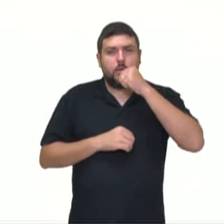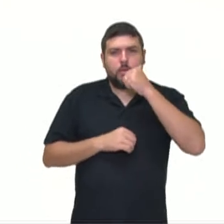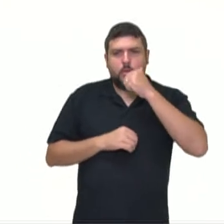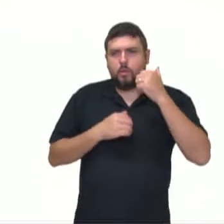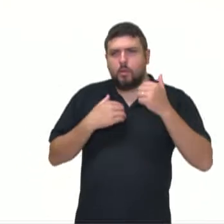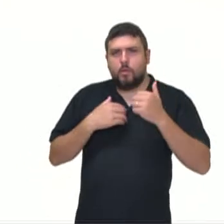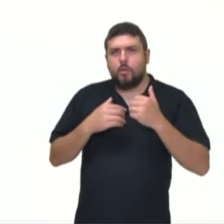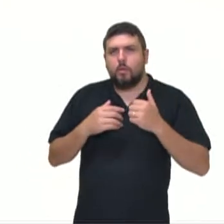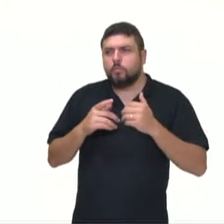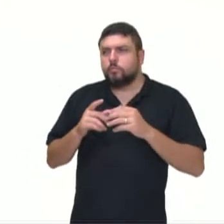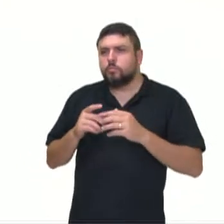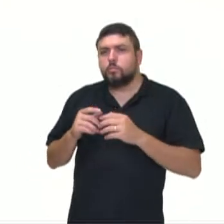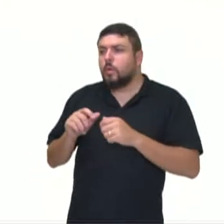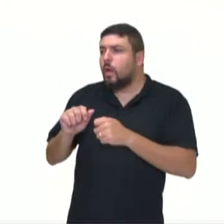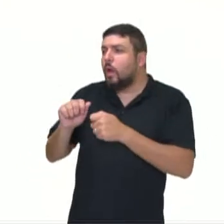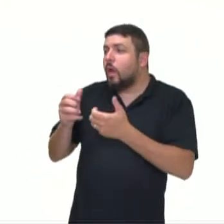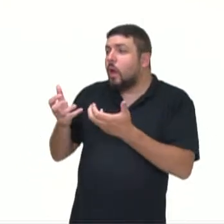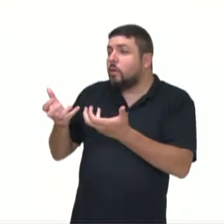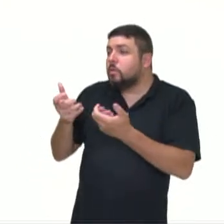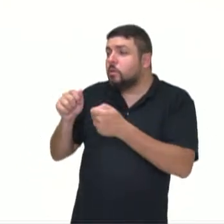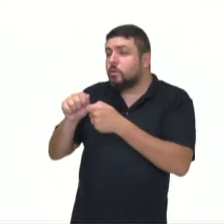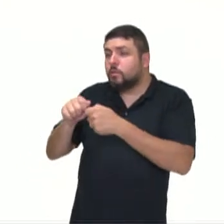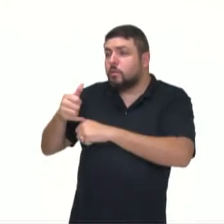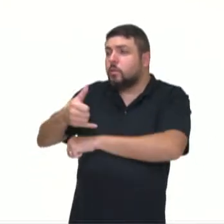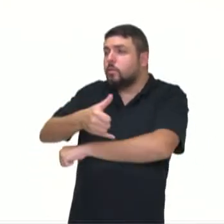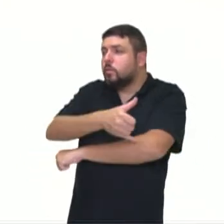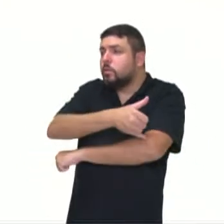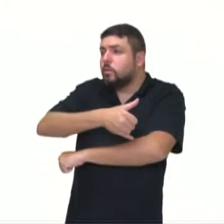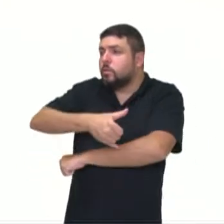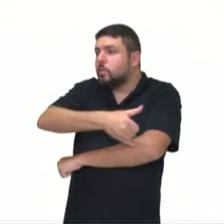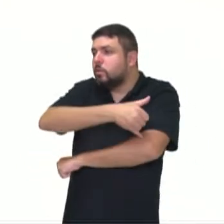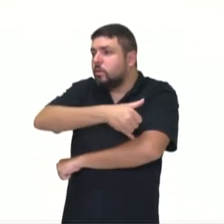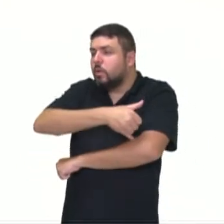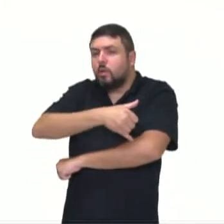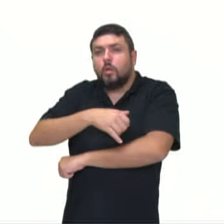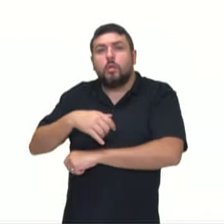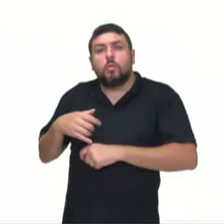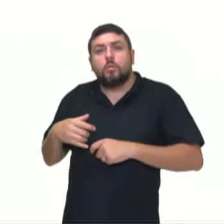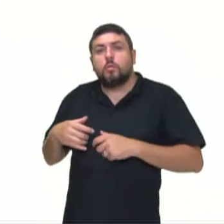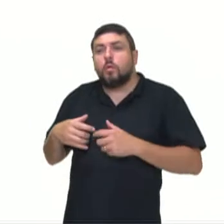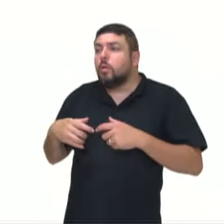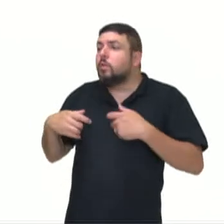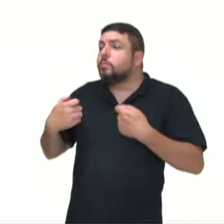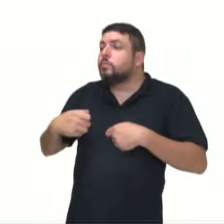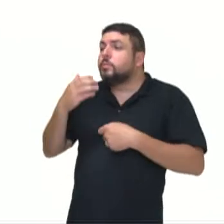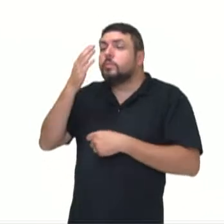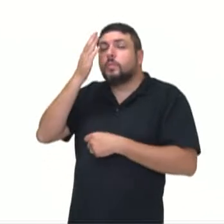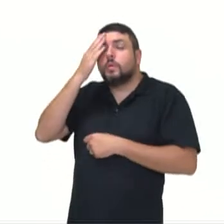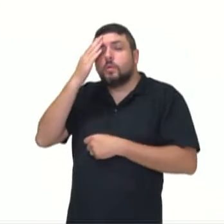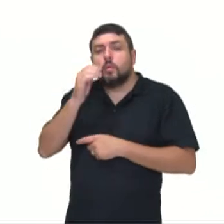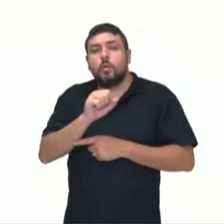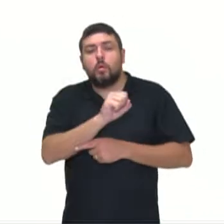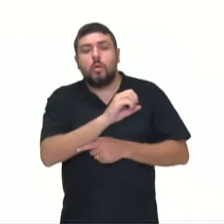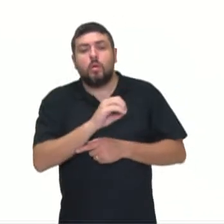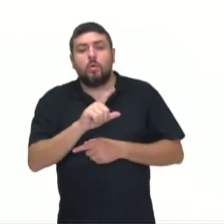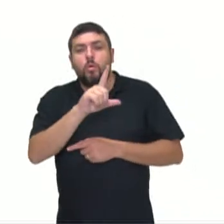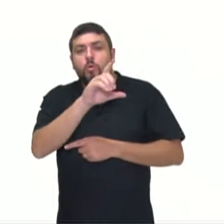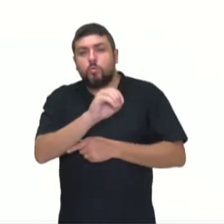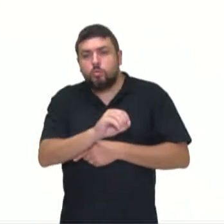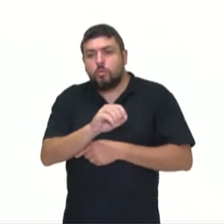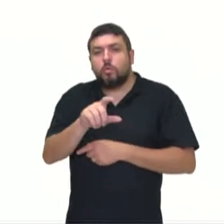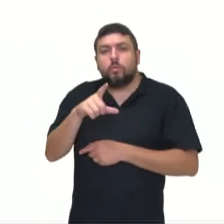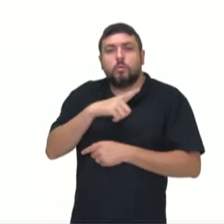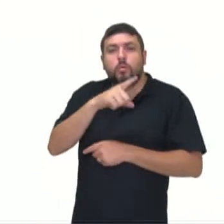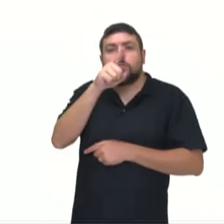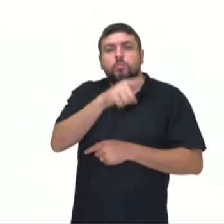tilde ou não. Então, são pessoas que utilizam o Twitter para pesquisar, para investigar questões e